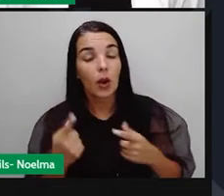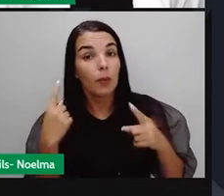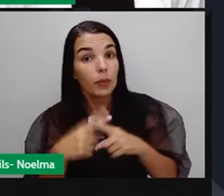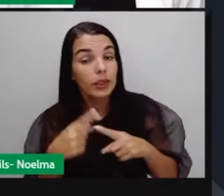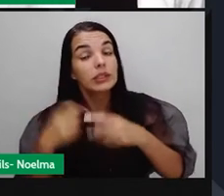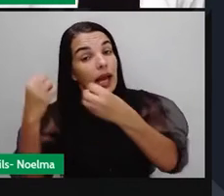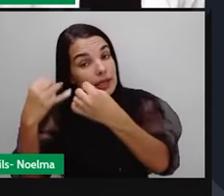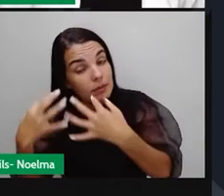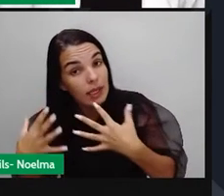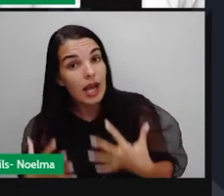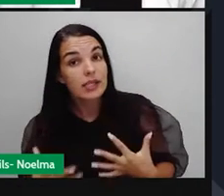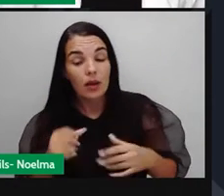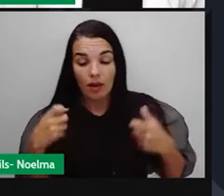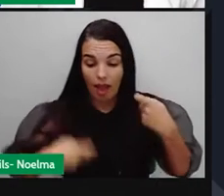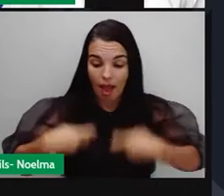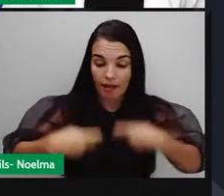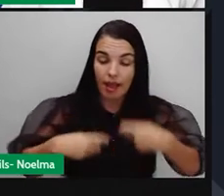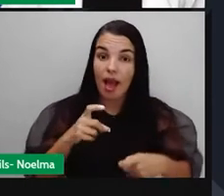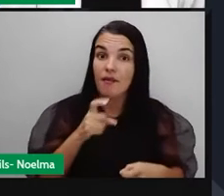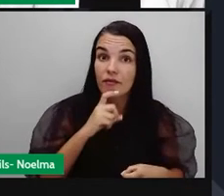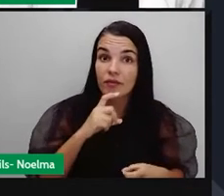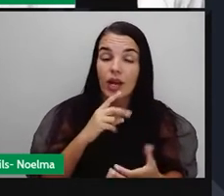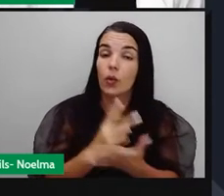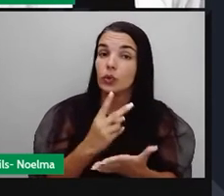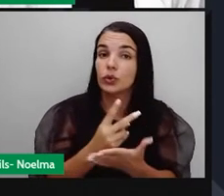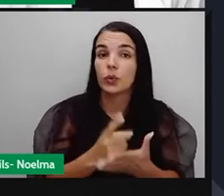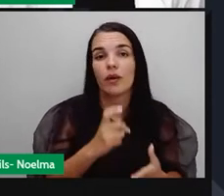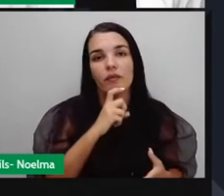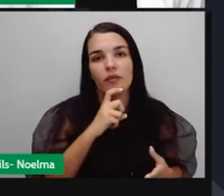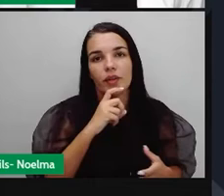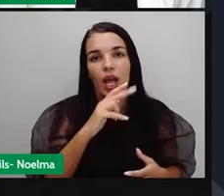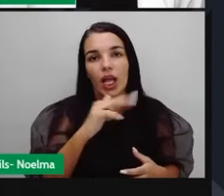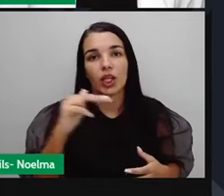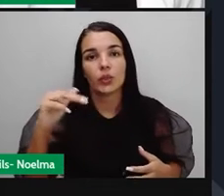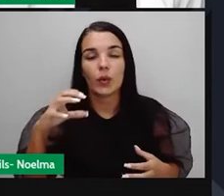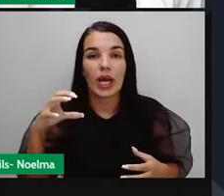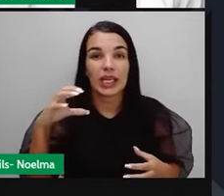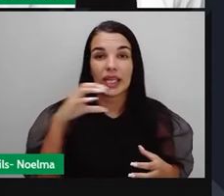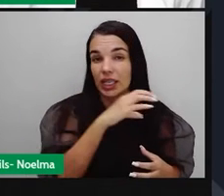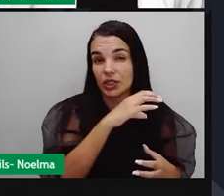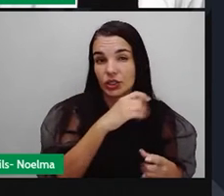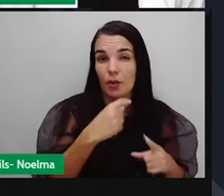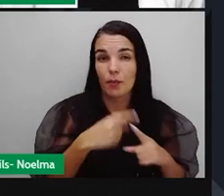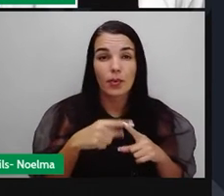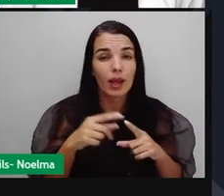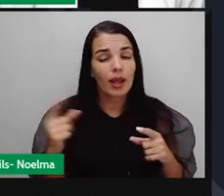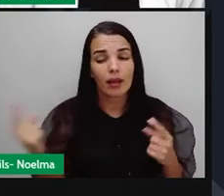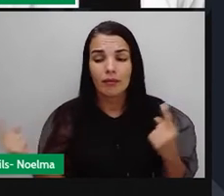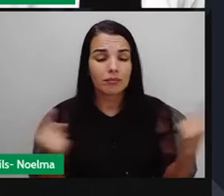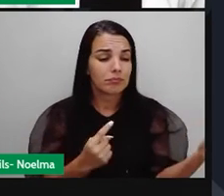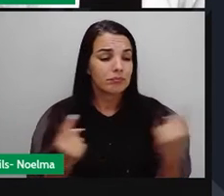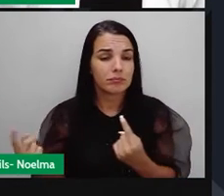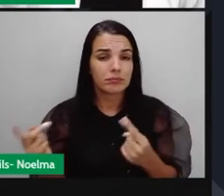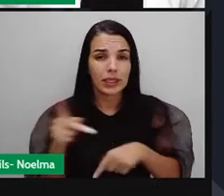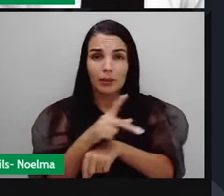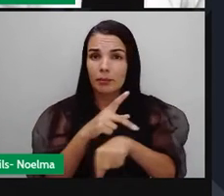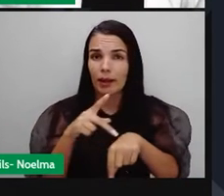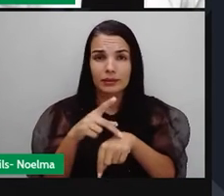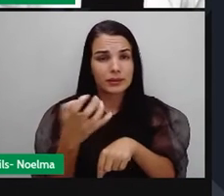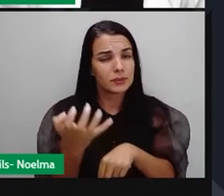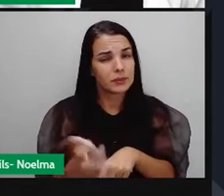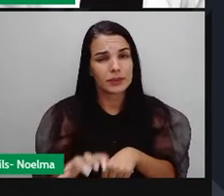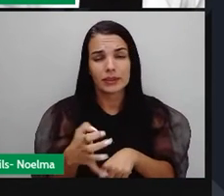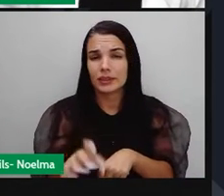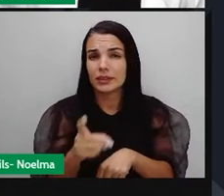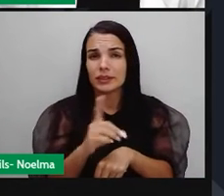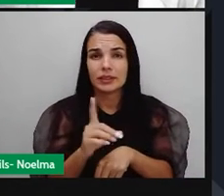Porque nem Estados Unidos, nem União Soviética, tinham interesse em entrar num conflito de vias de fato. Ainda mais